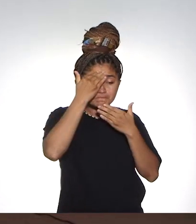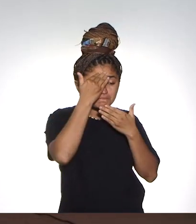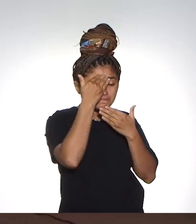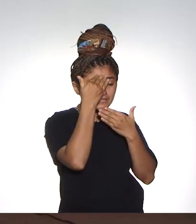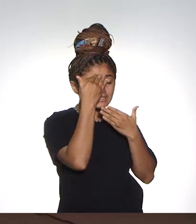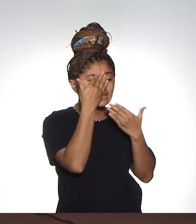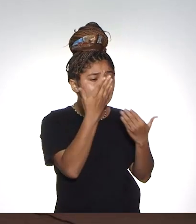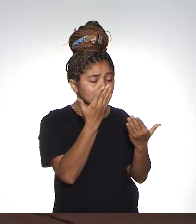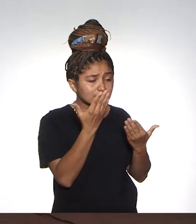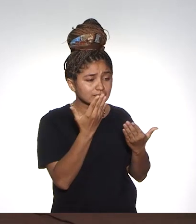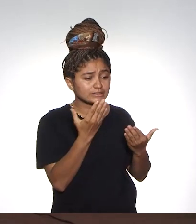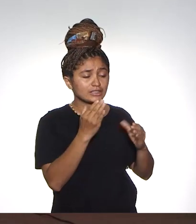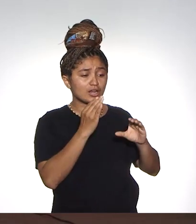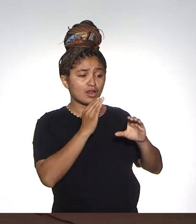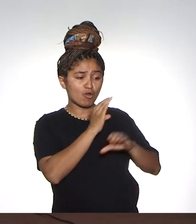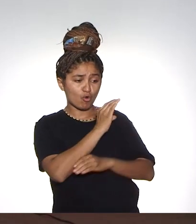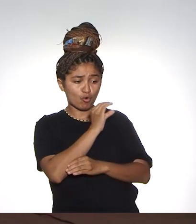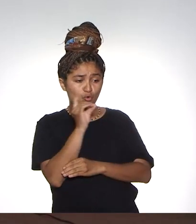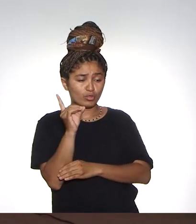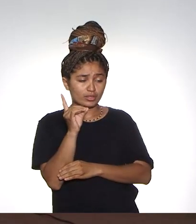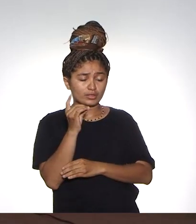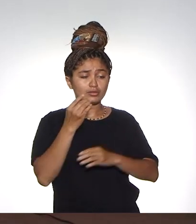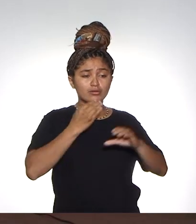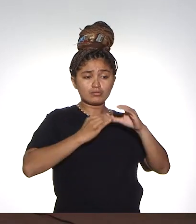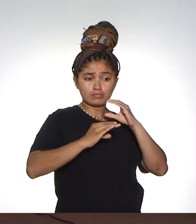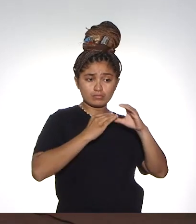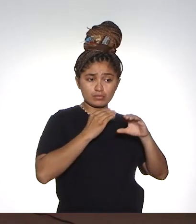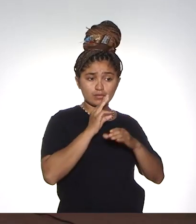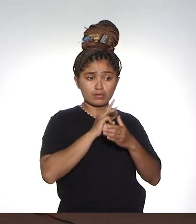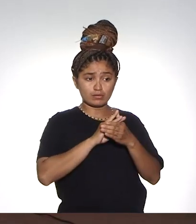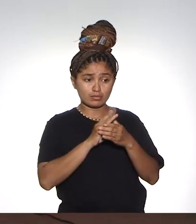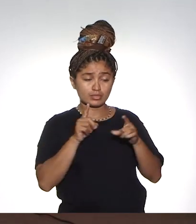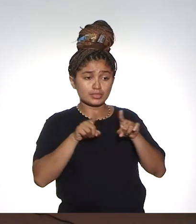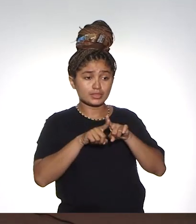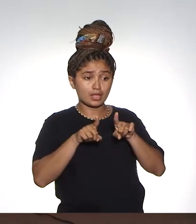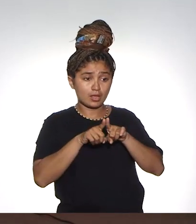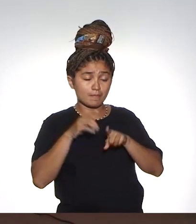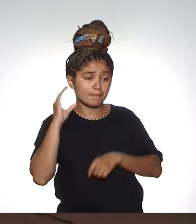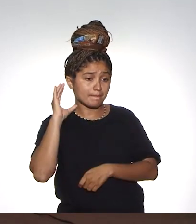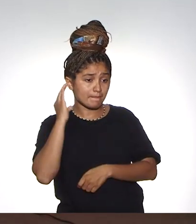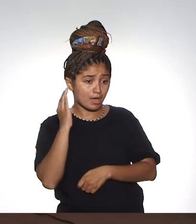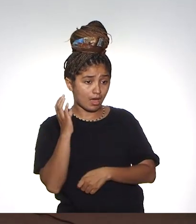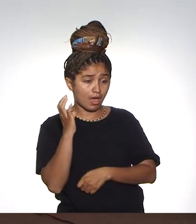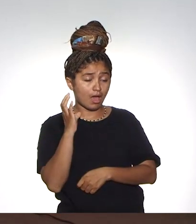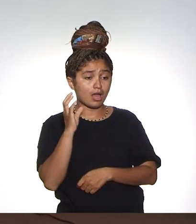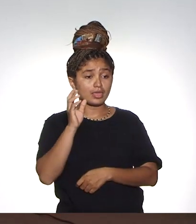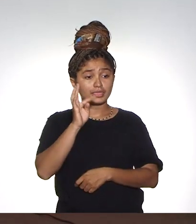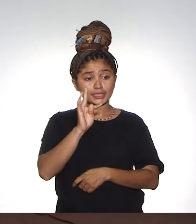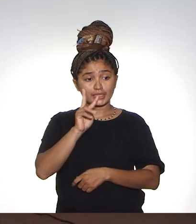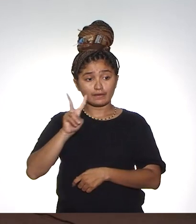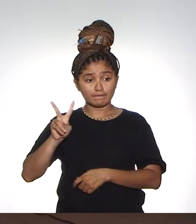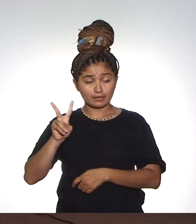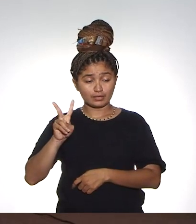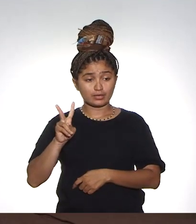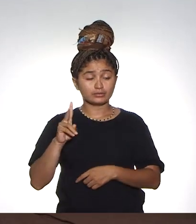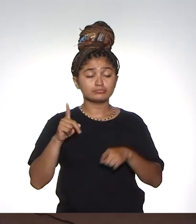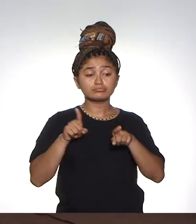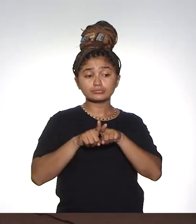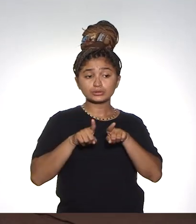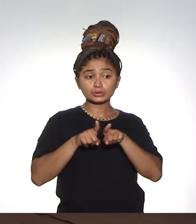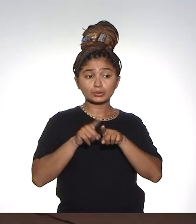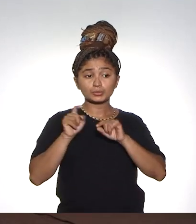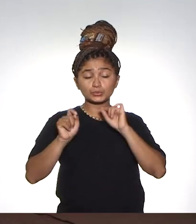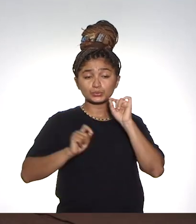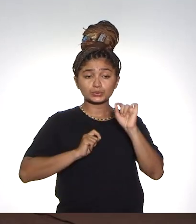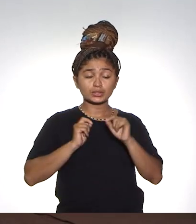inicial à nossa comunicação, à coordenação de comunicação da universidade, também à nossa rádio e televisão,